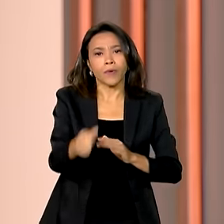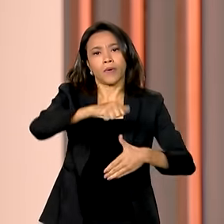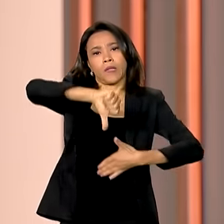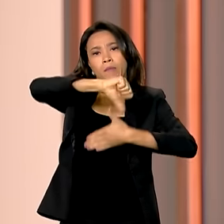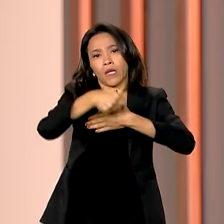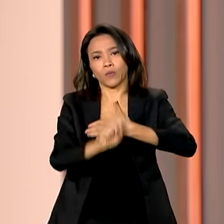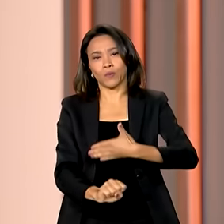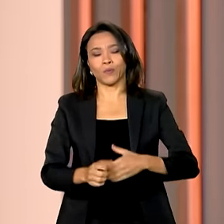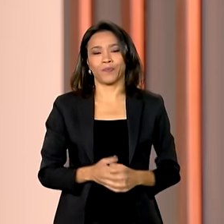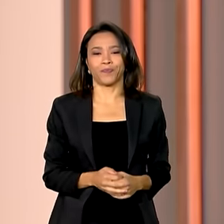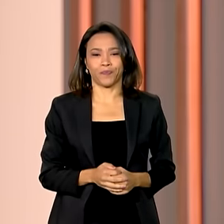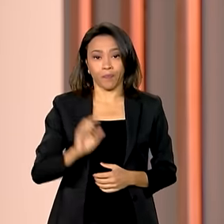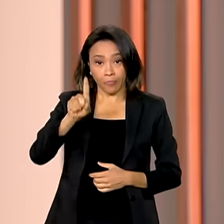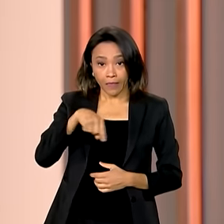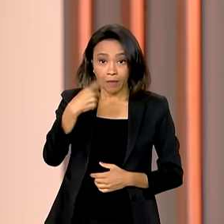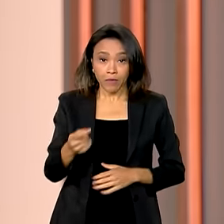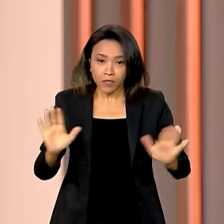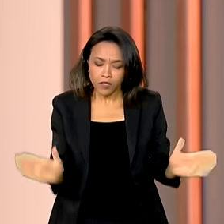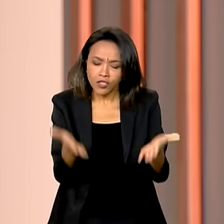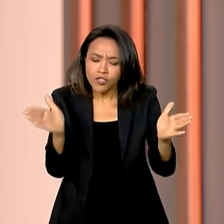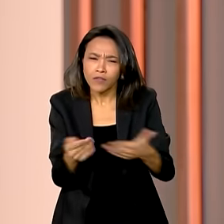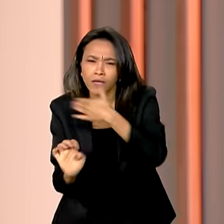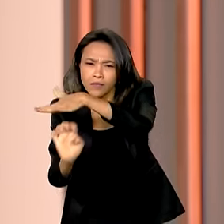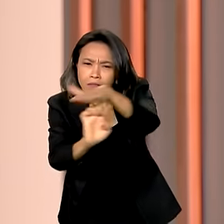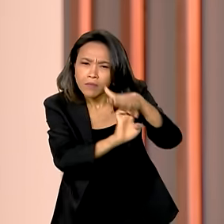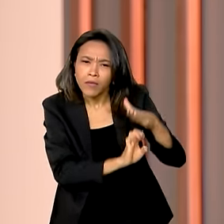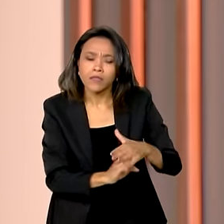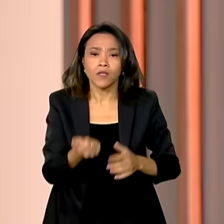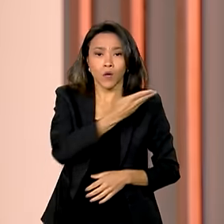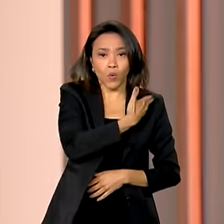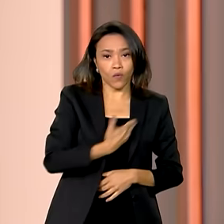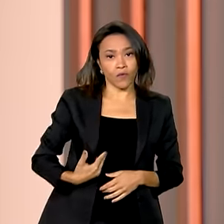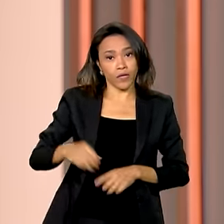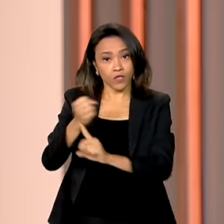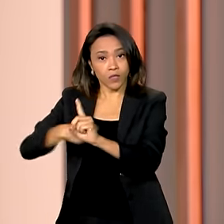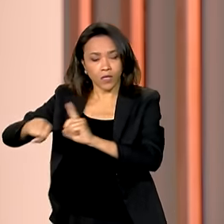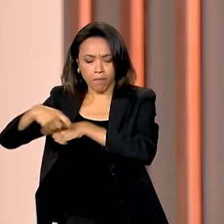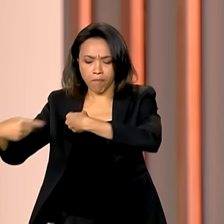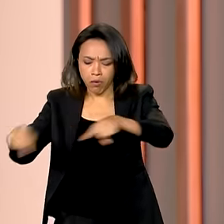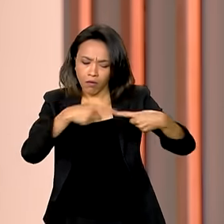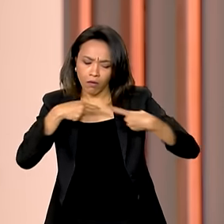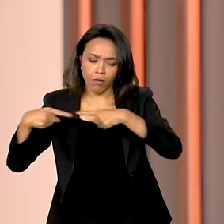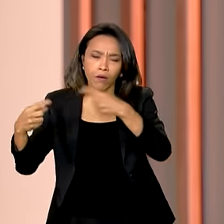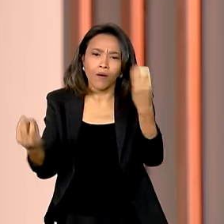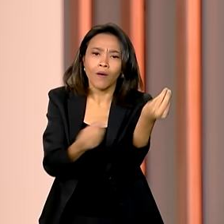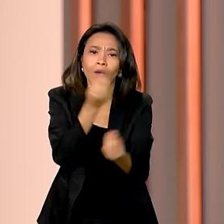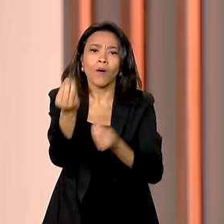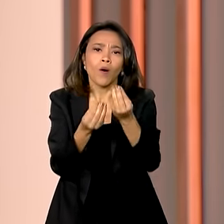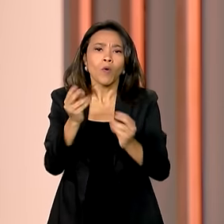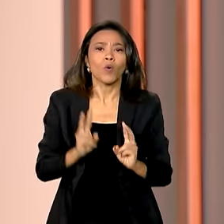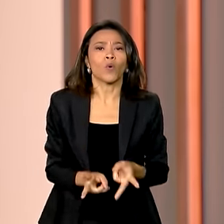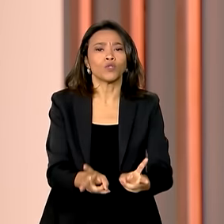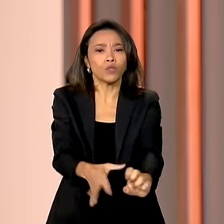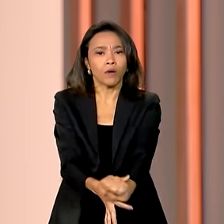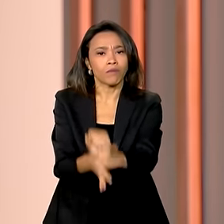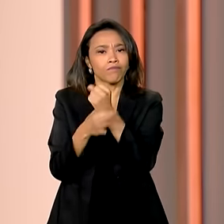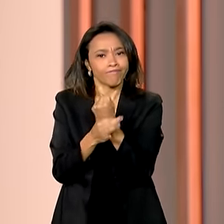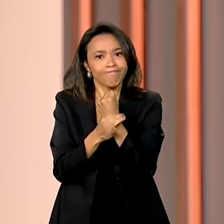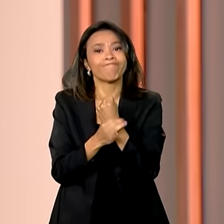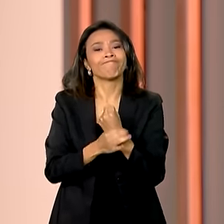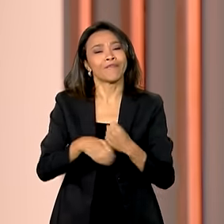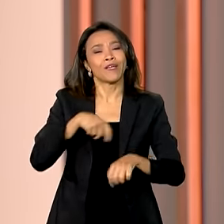A seguir, incentivo aos pequenos negócios. Governo e sociedade debatem como fortalecer a criação de emprego e renda no país.